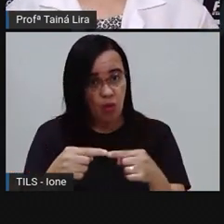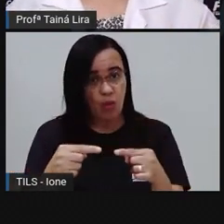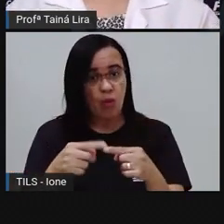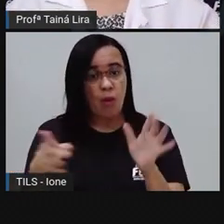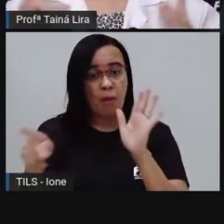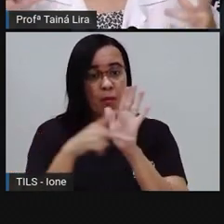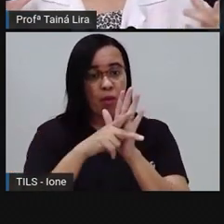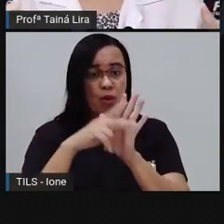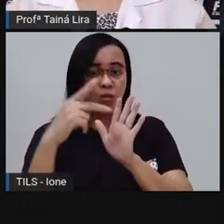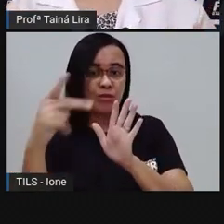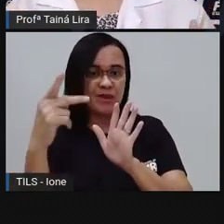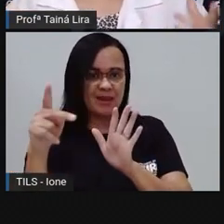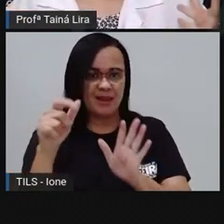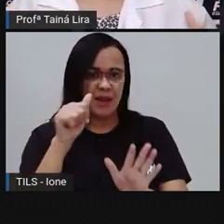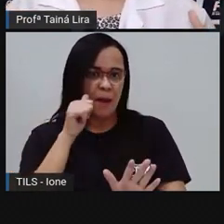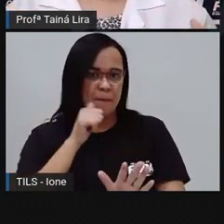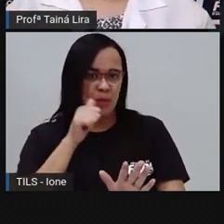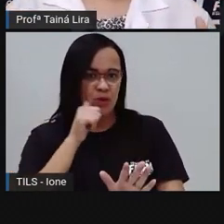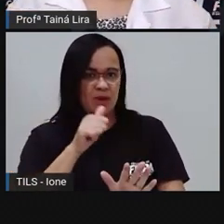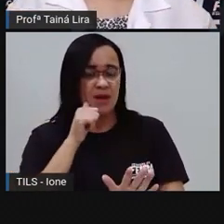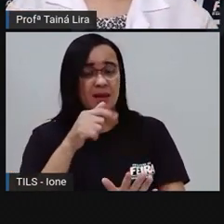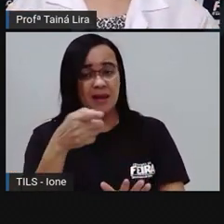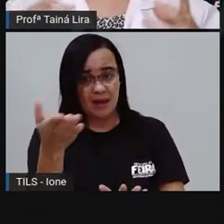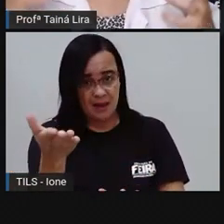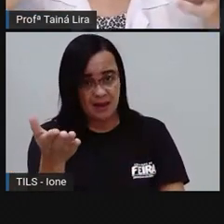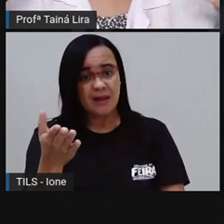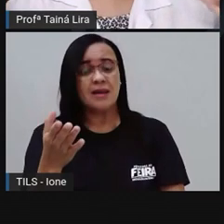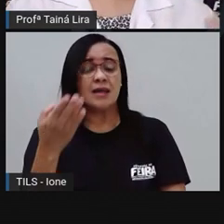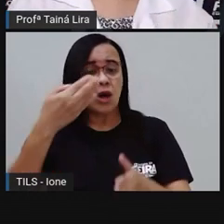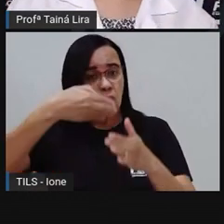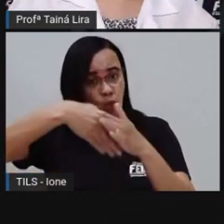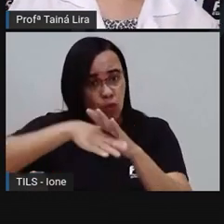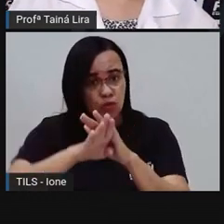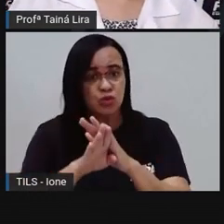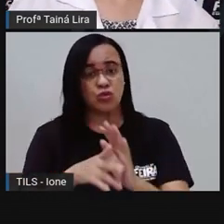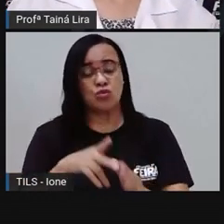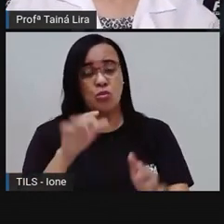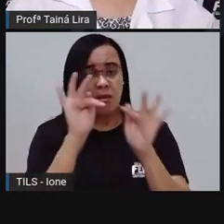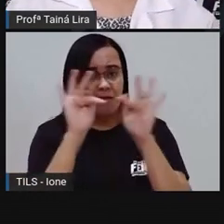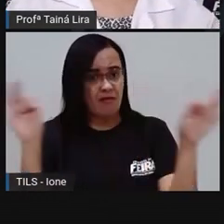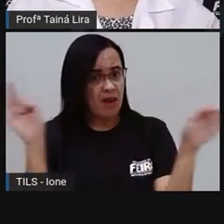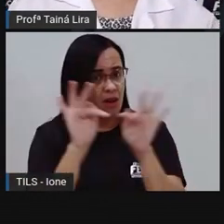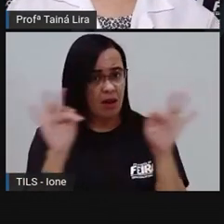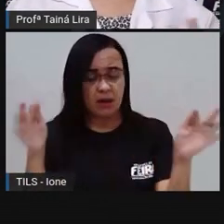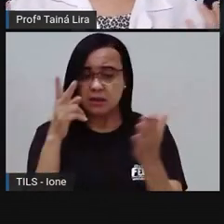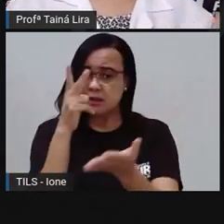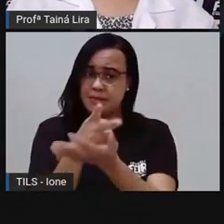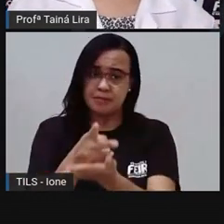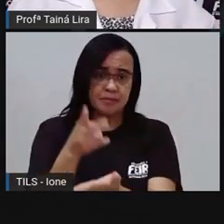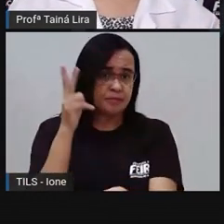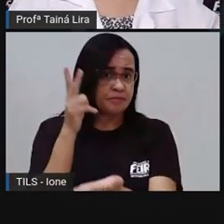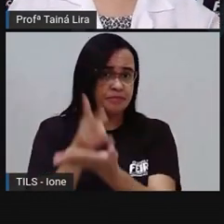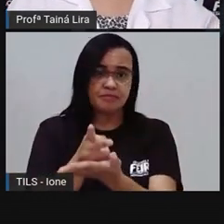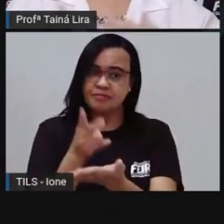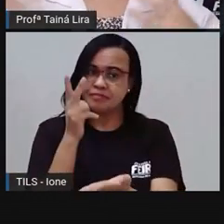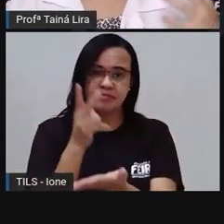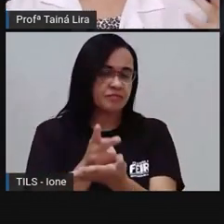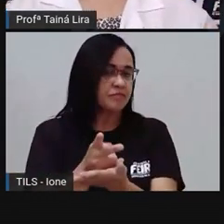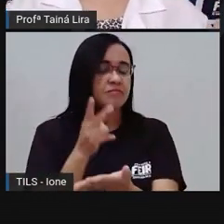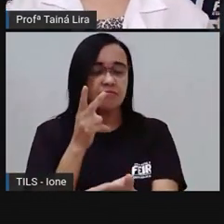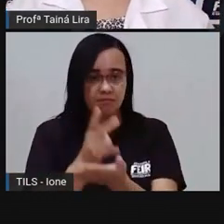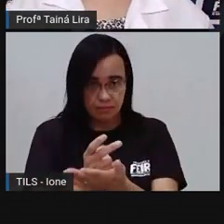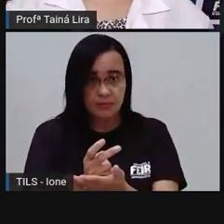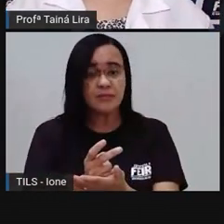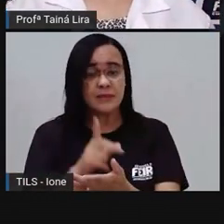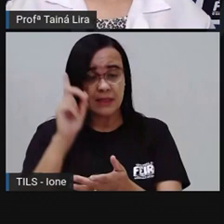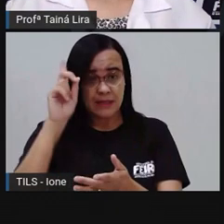o nosso programa Mosaico Baiano, não é? Ela tem um quadro ali dentro do Mosaico Baiano, que é um programa que passa aí